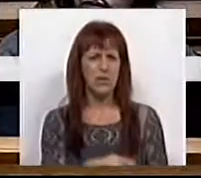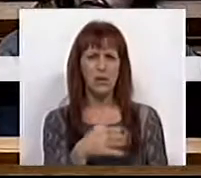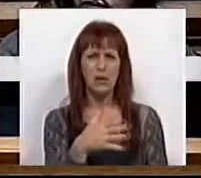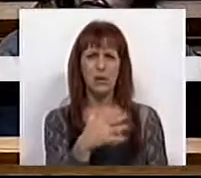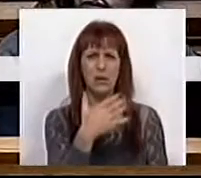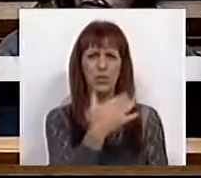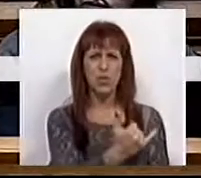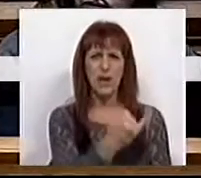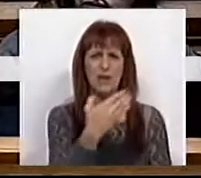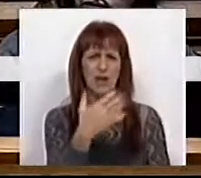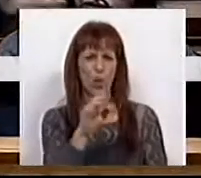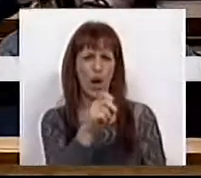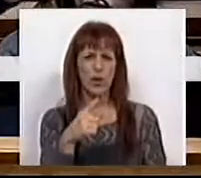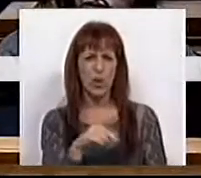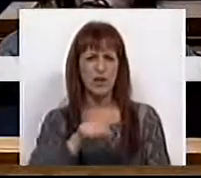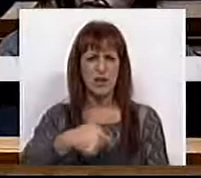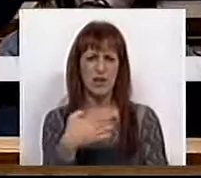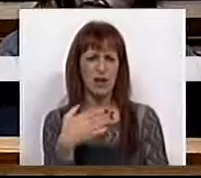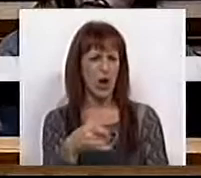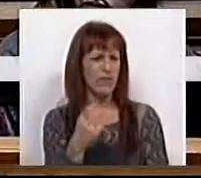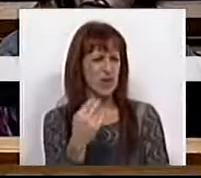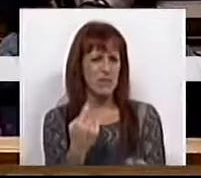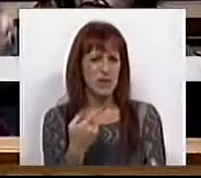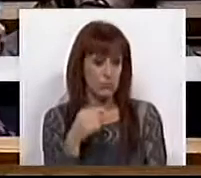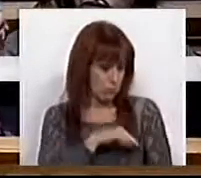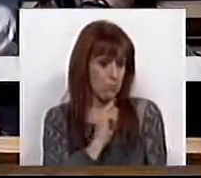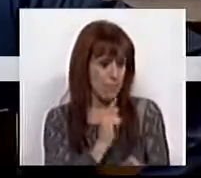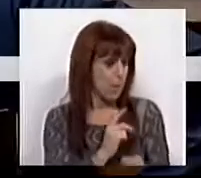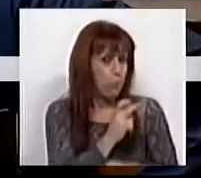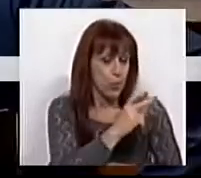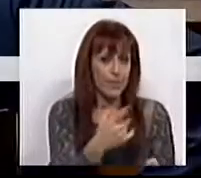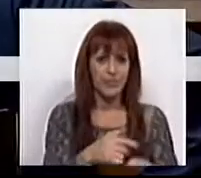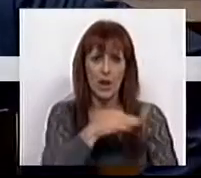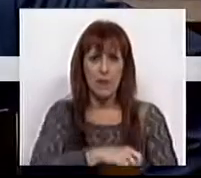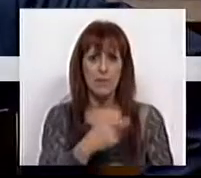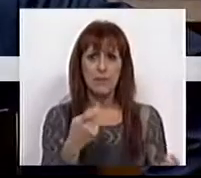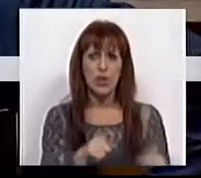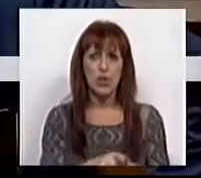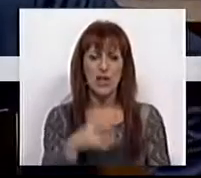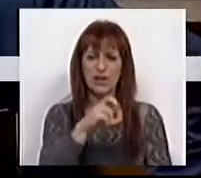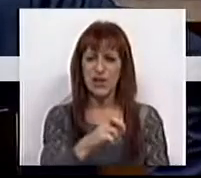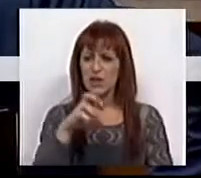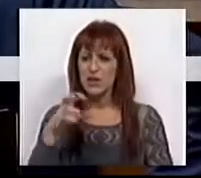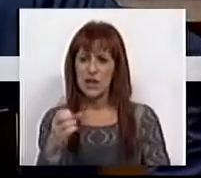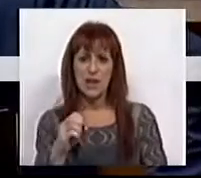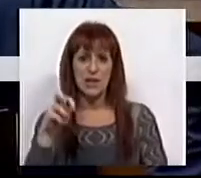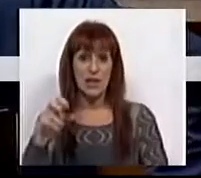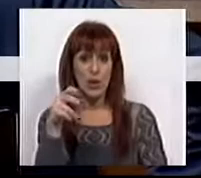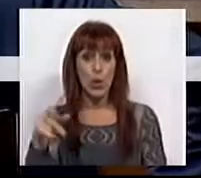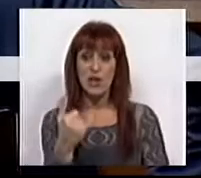274,79€? Congeladas pensões de 303